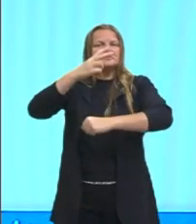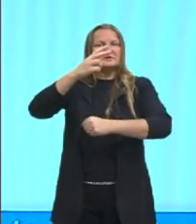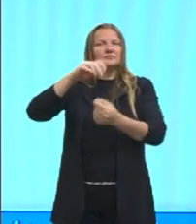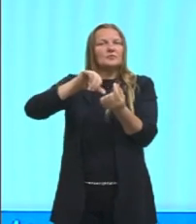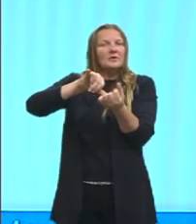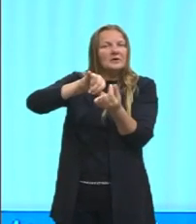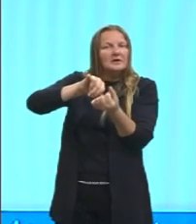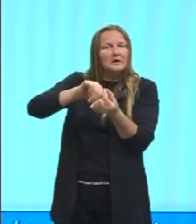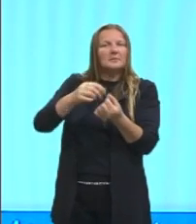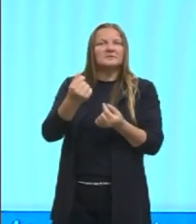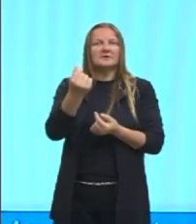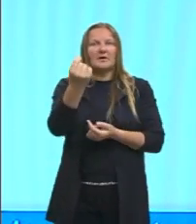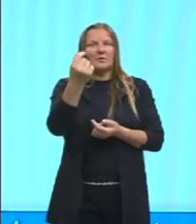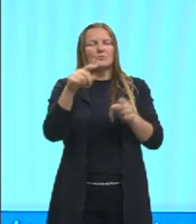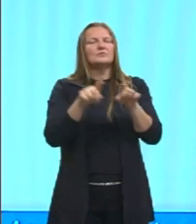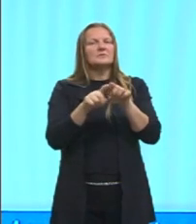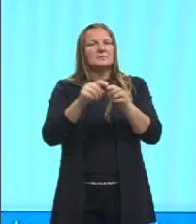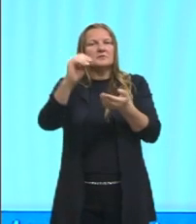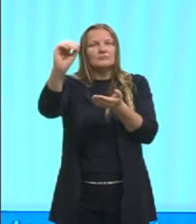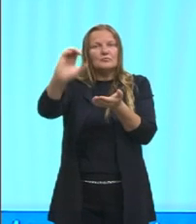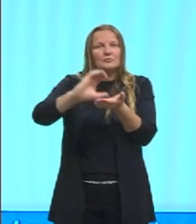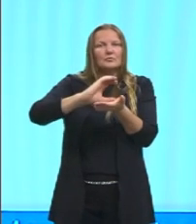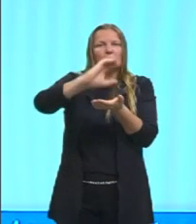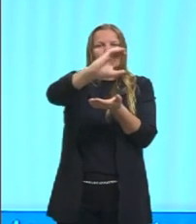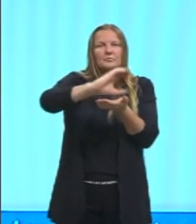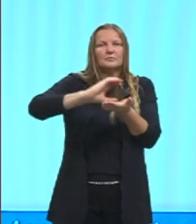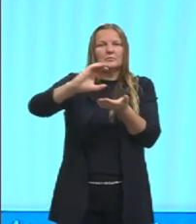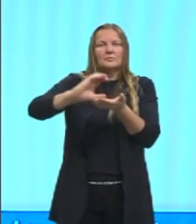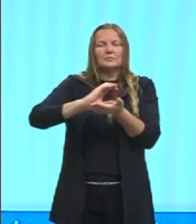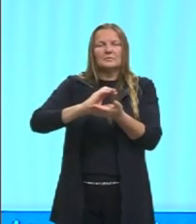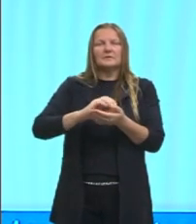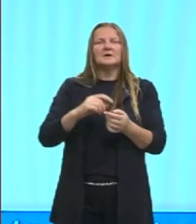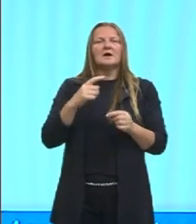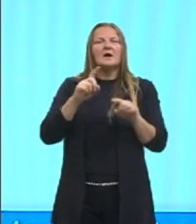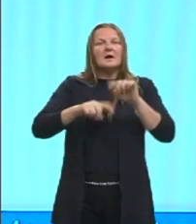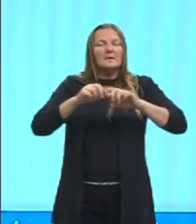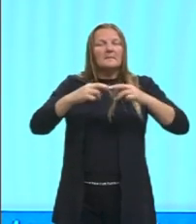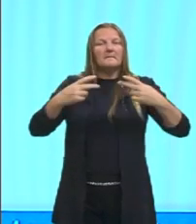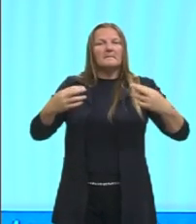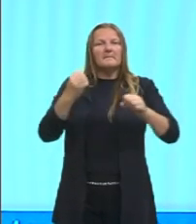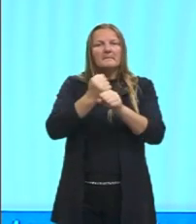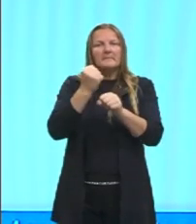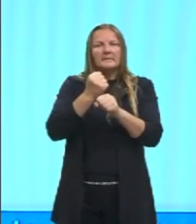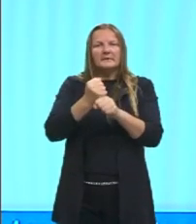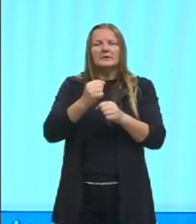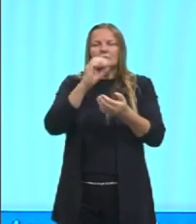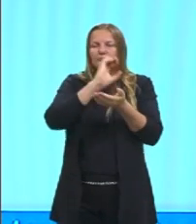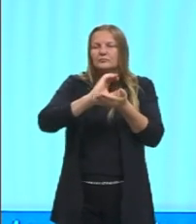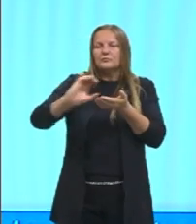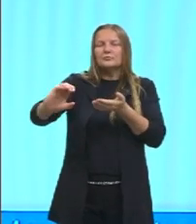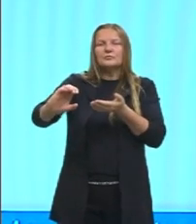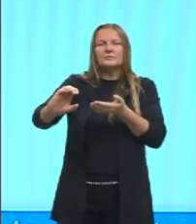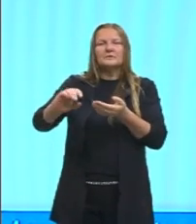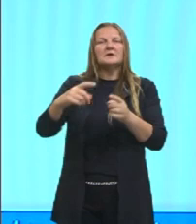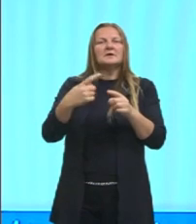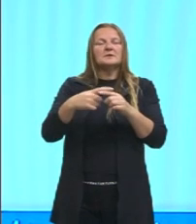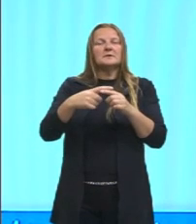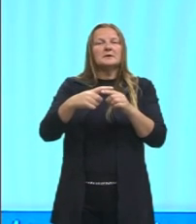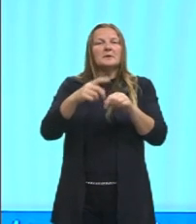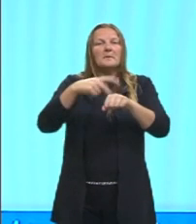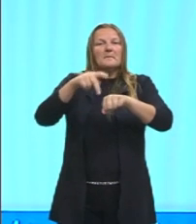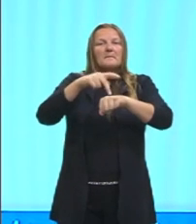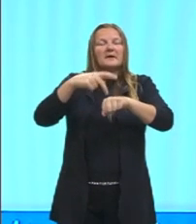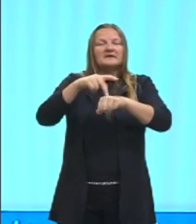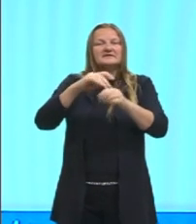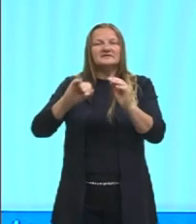ótica. Já na nova DIT, além desses produtos, é também transferido para os países desenvolvidos, os